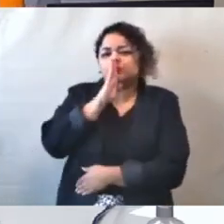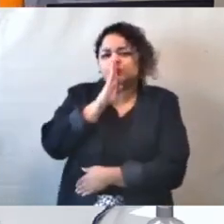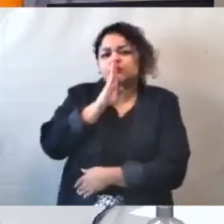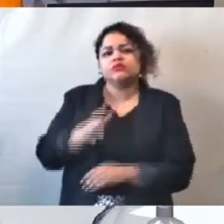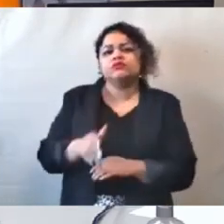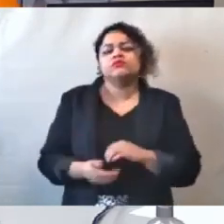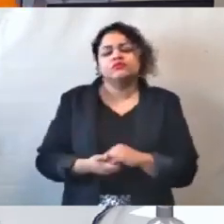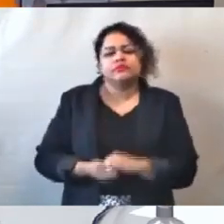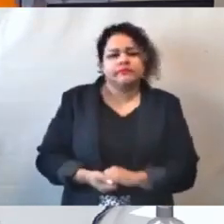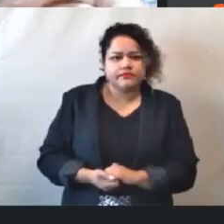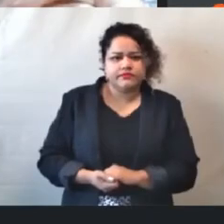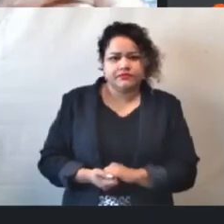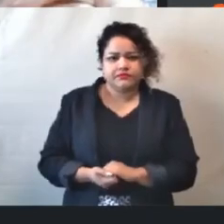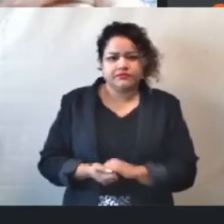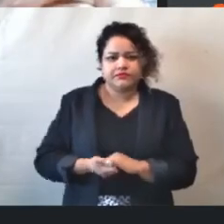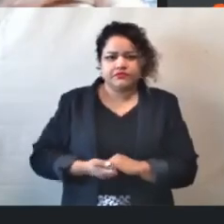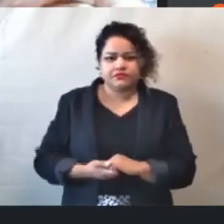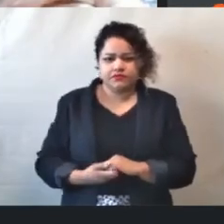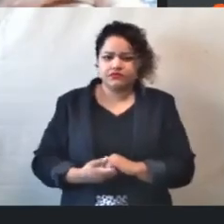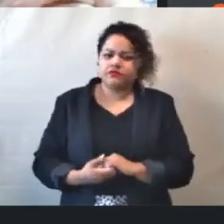O processo